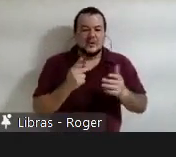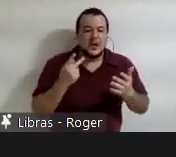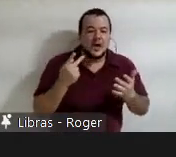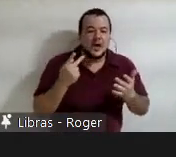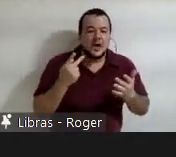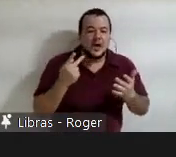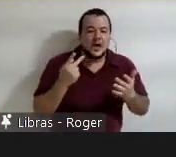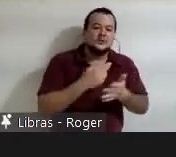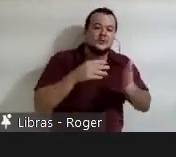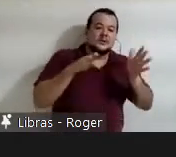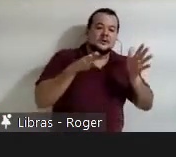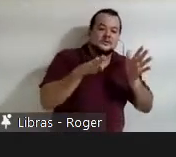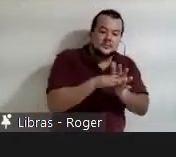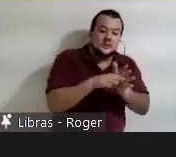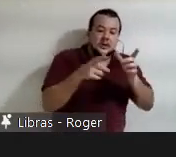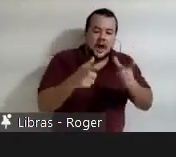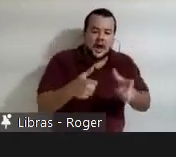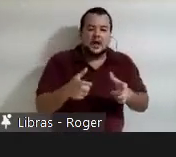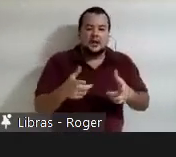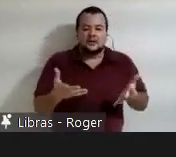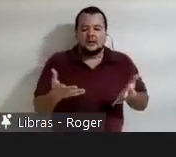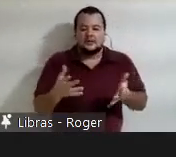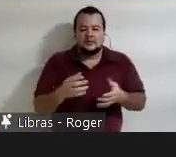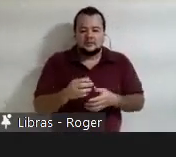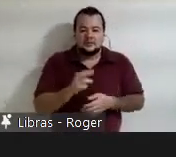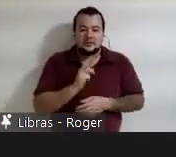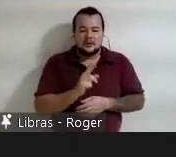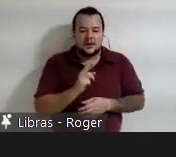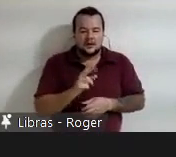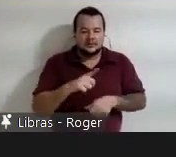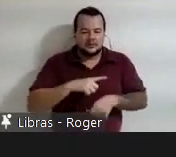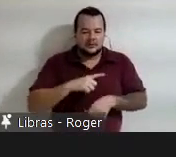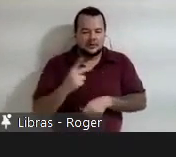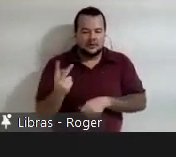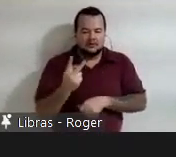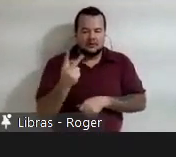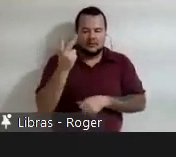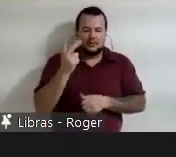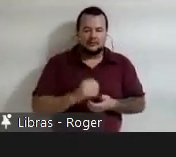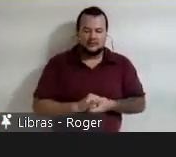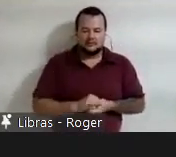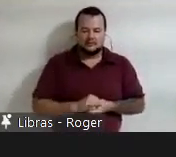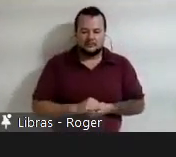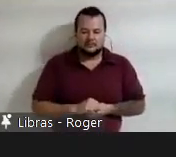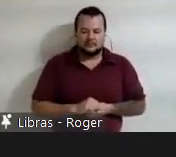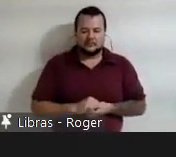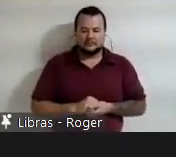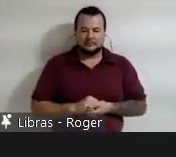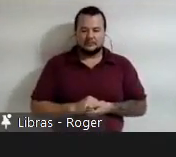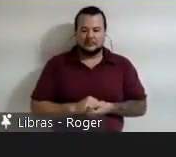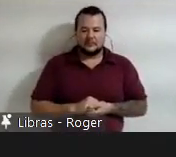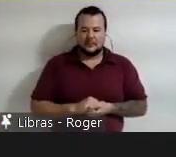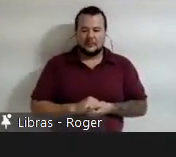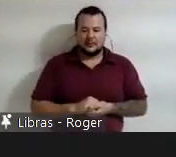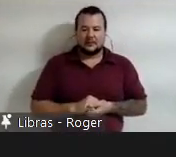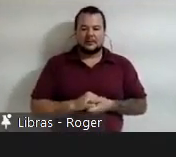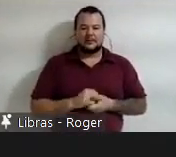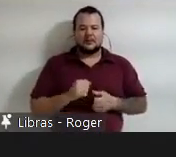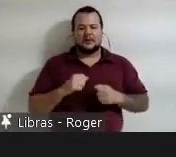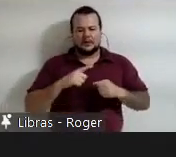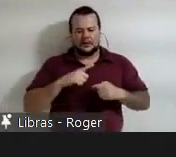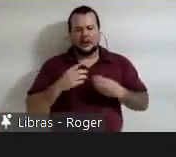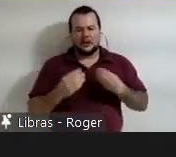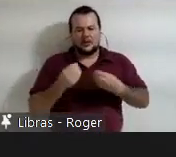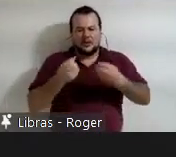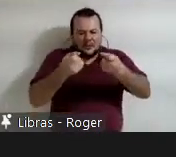respostas são valiosas, sem dúvida, e sem dúvida são importantes porque permitem explicar e entender o presente.